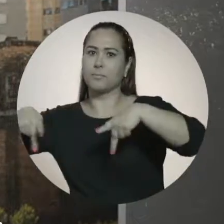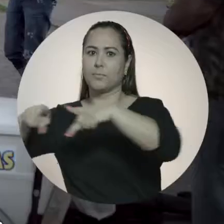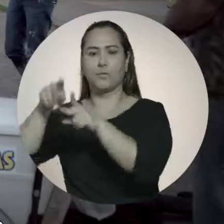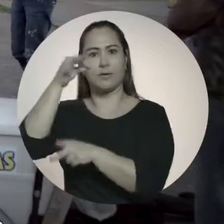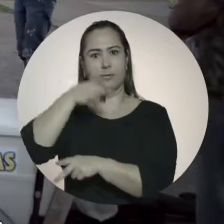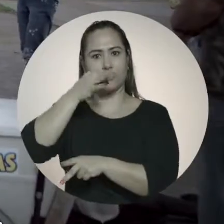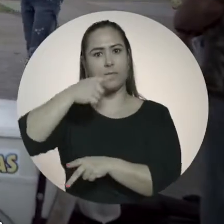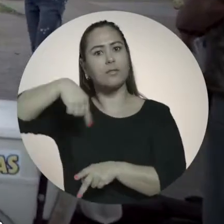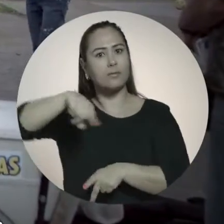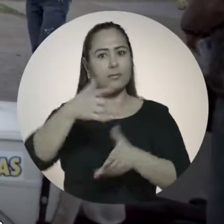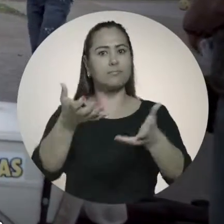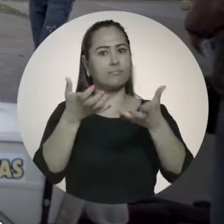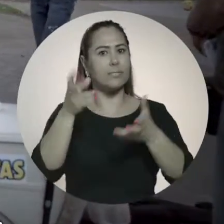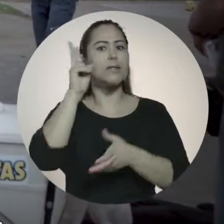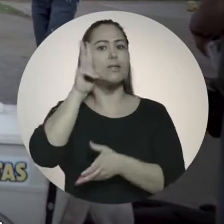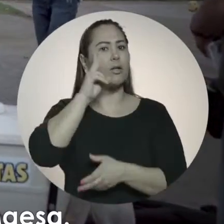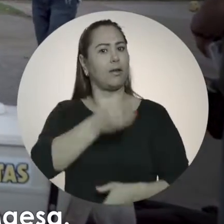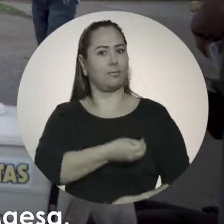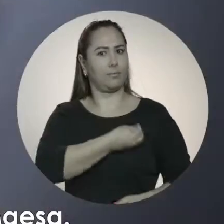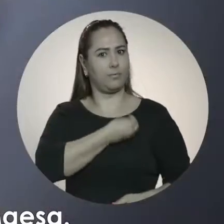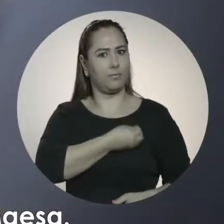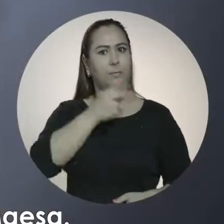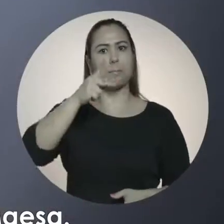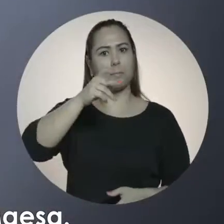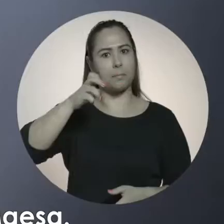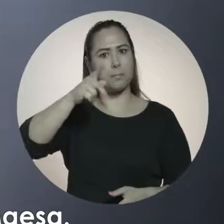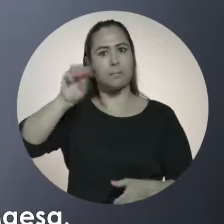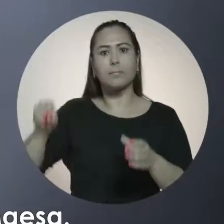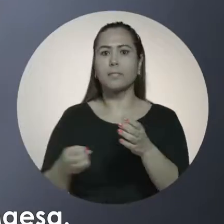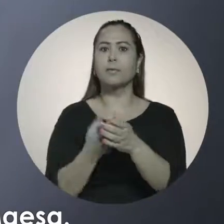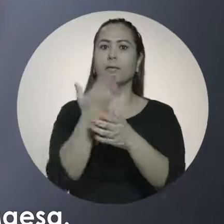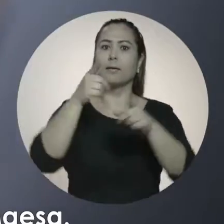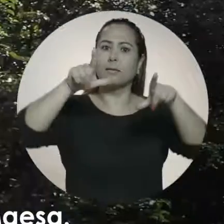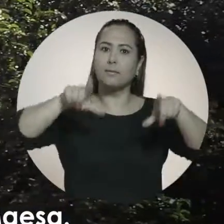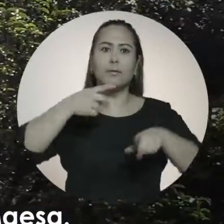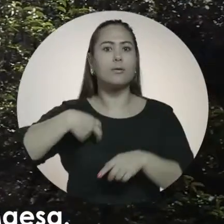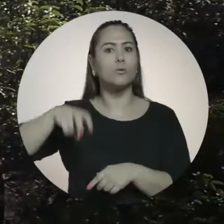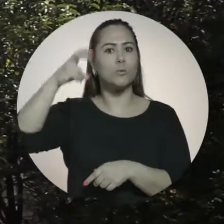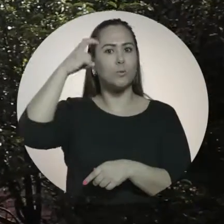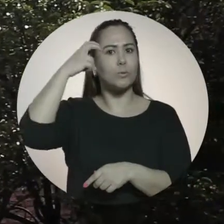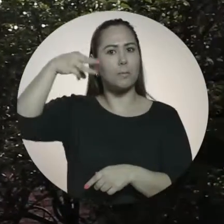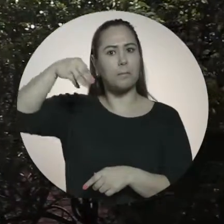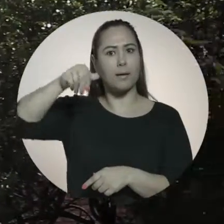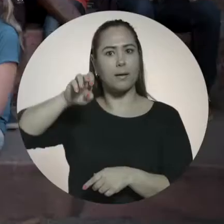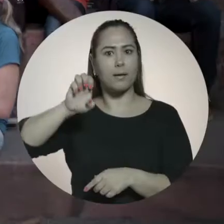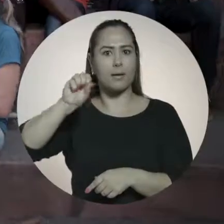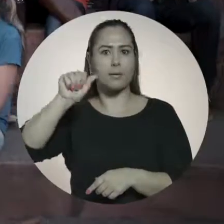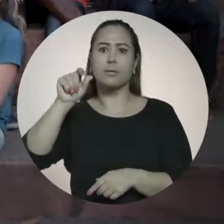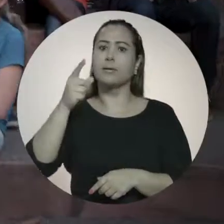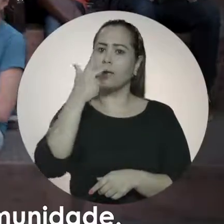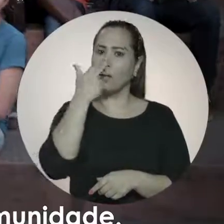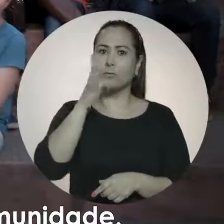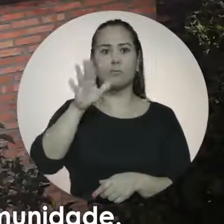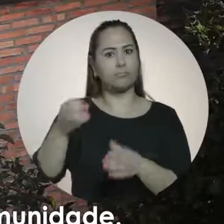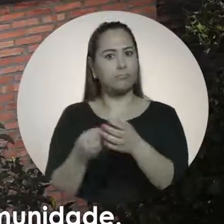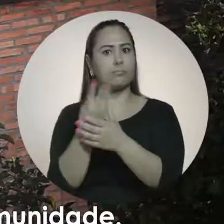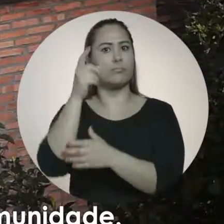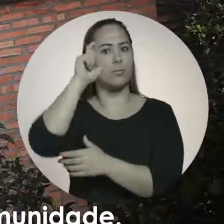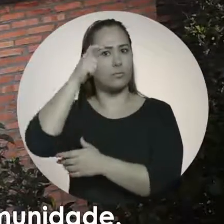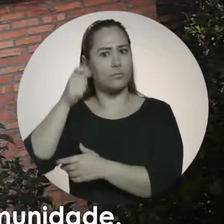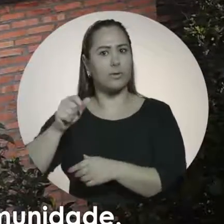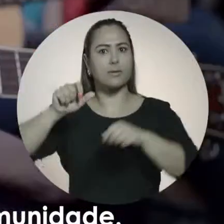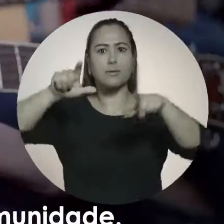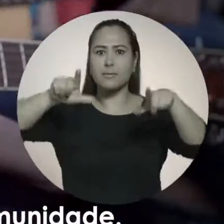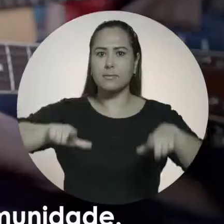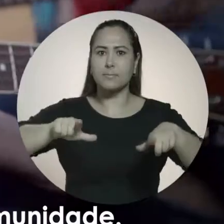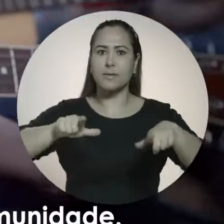Caxias. Queremos a nossa história viva. Pepe vai criar o Complexo Cultural Maesa, como criou o World of Us, um espaço